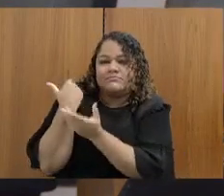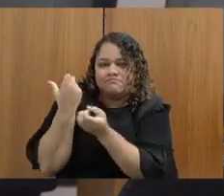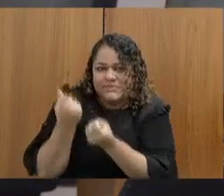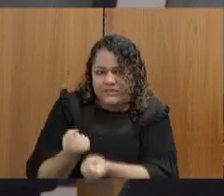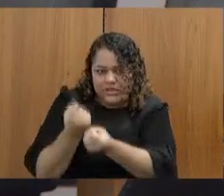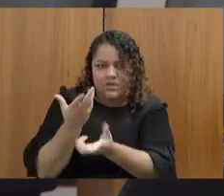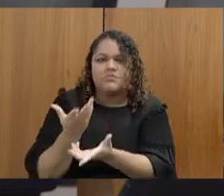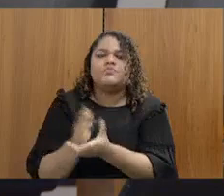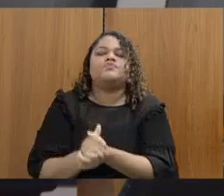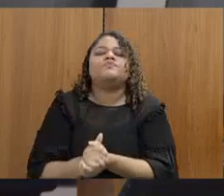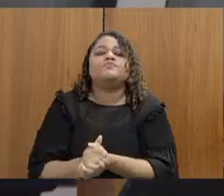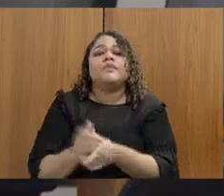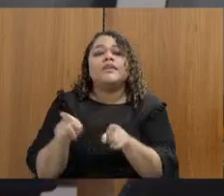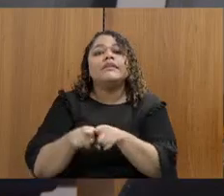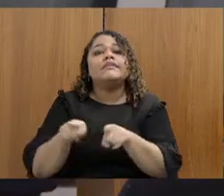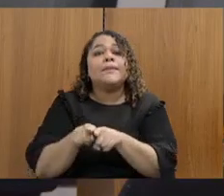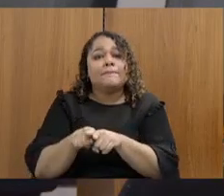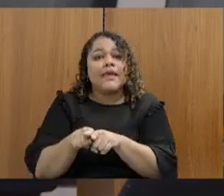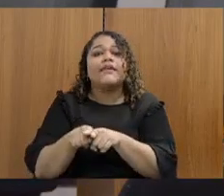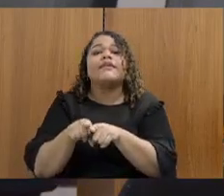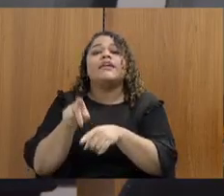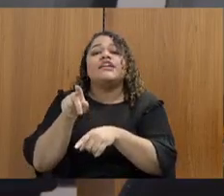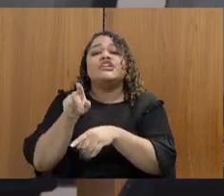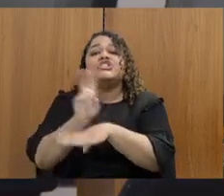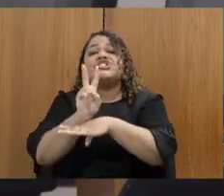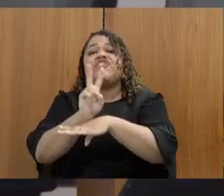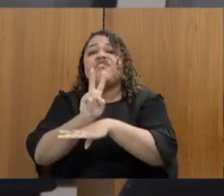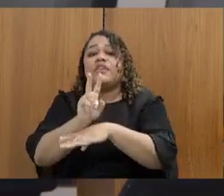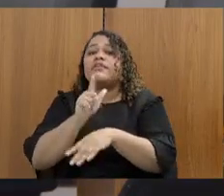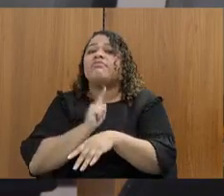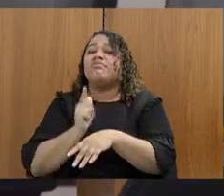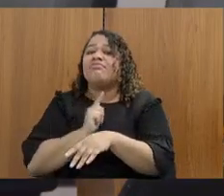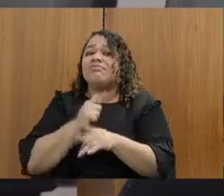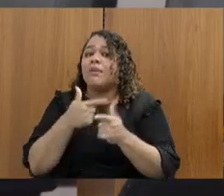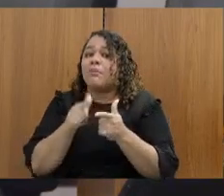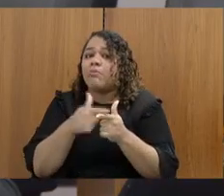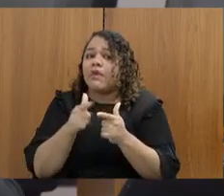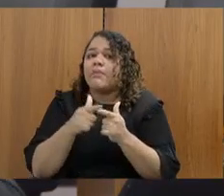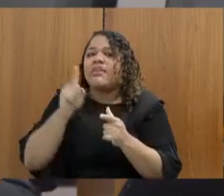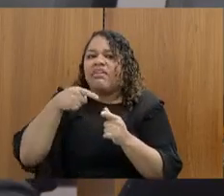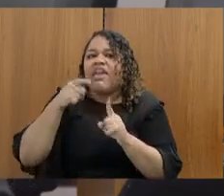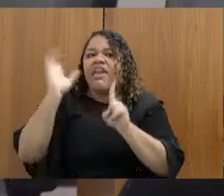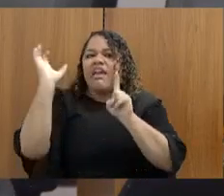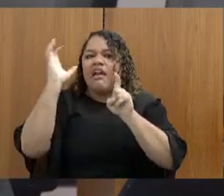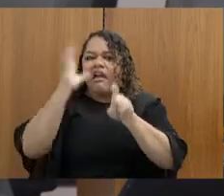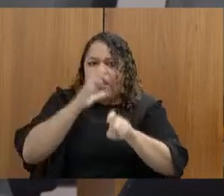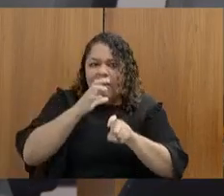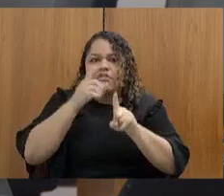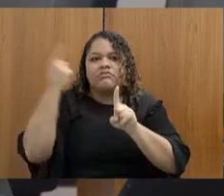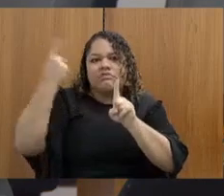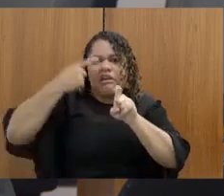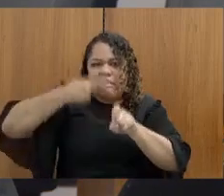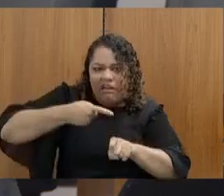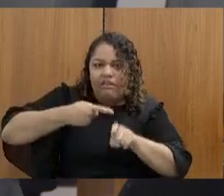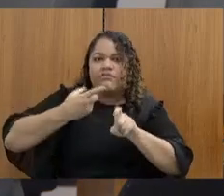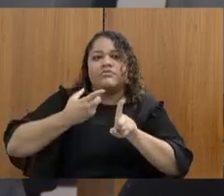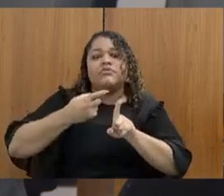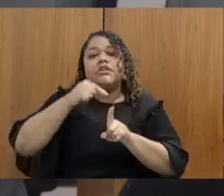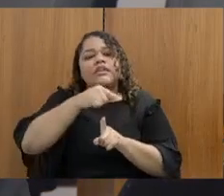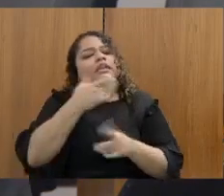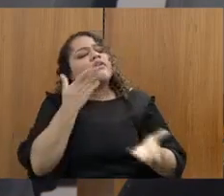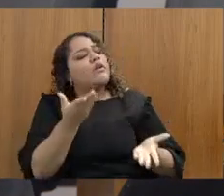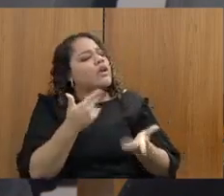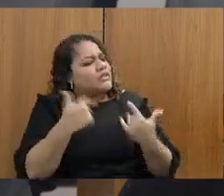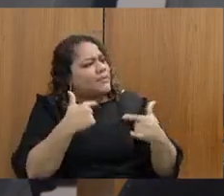o chamado assédio moral em desfavor desses servidores, cobrando deles um retorno, cobrando o